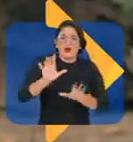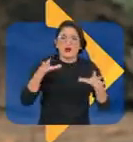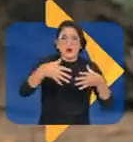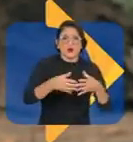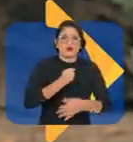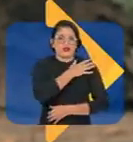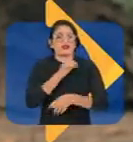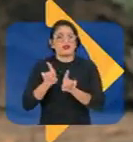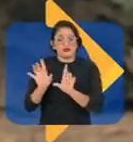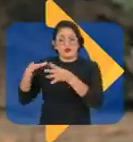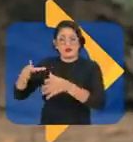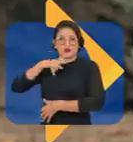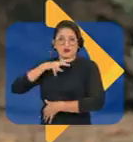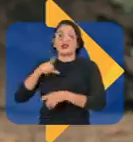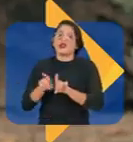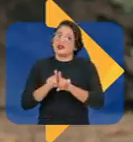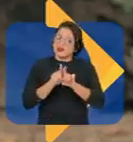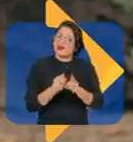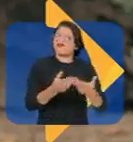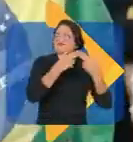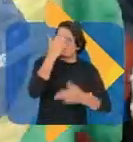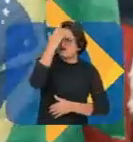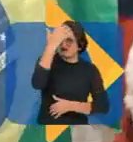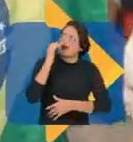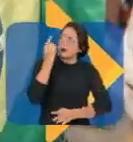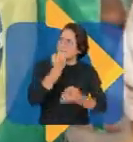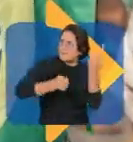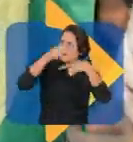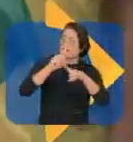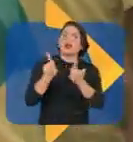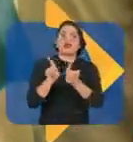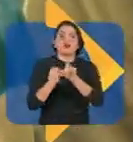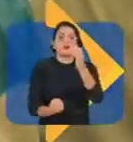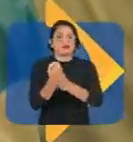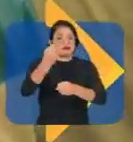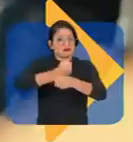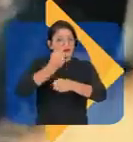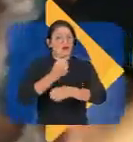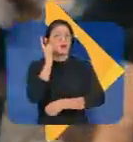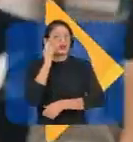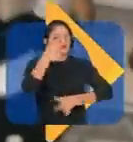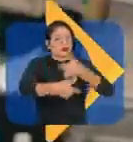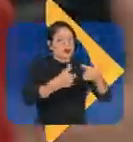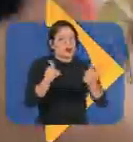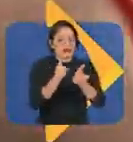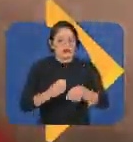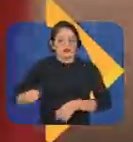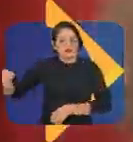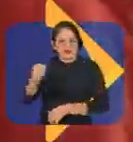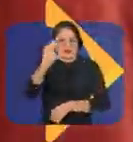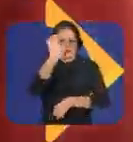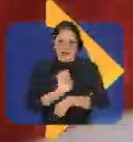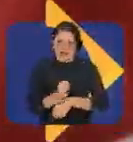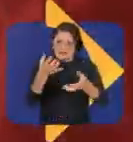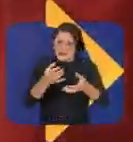exército quanto na iniciativa privada. Fui responsável por facilitar processos e criar infraestruturas para gerar empregos e